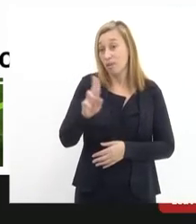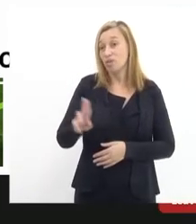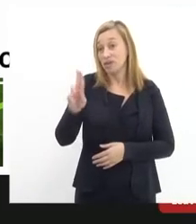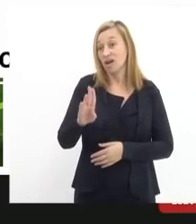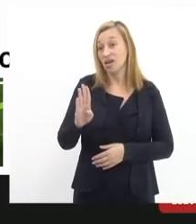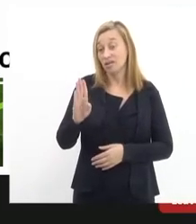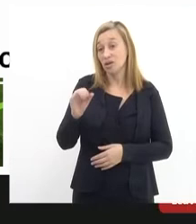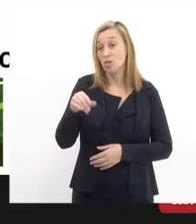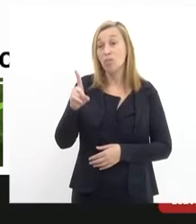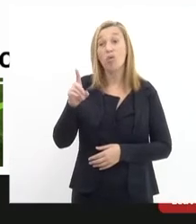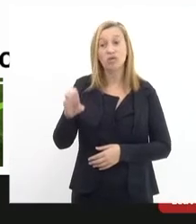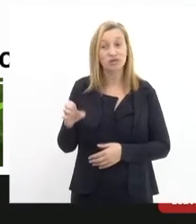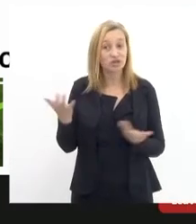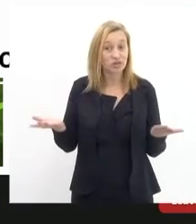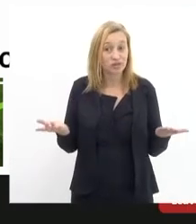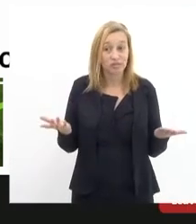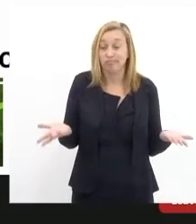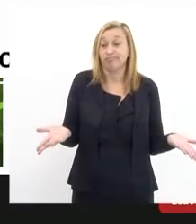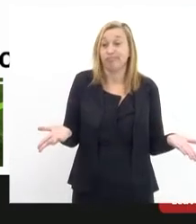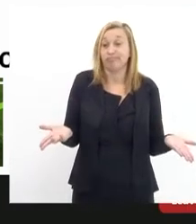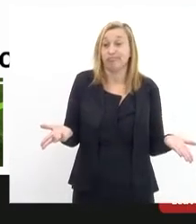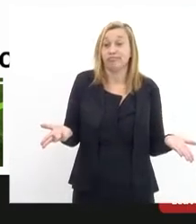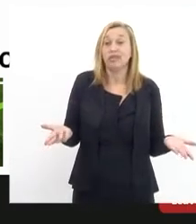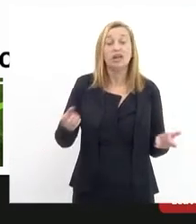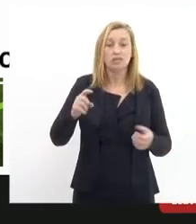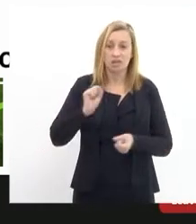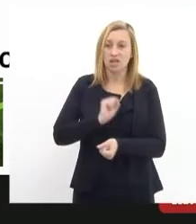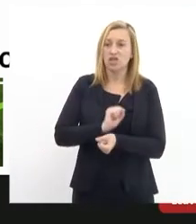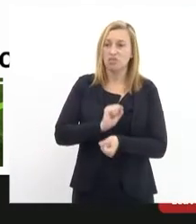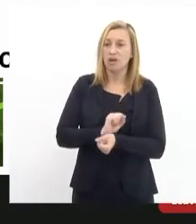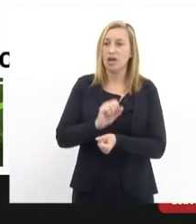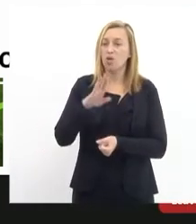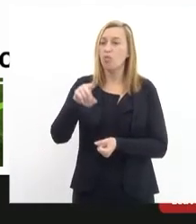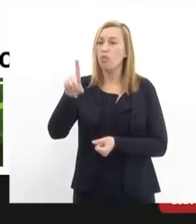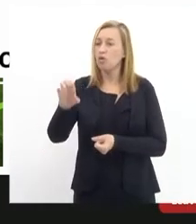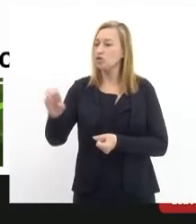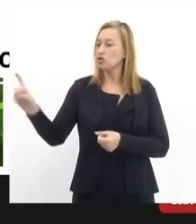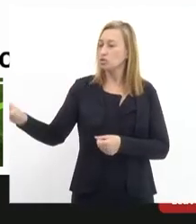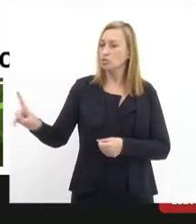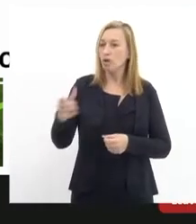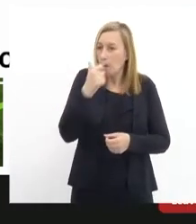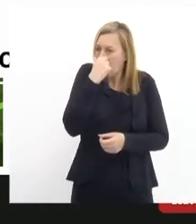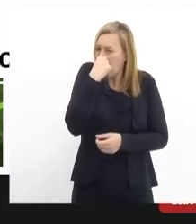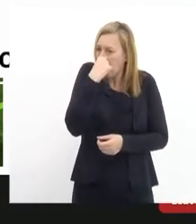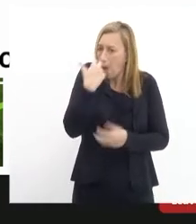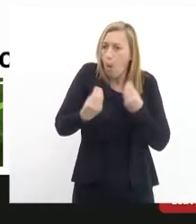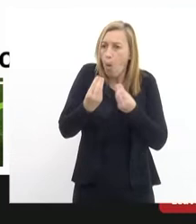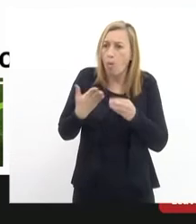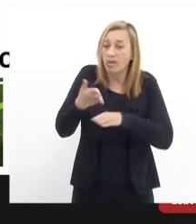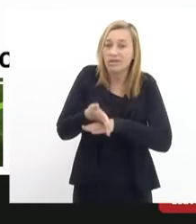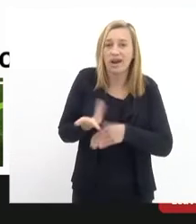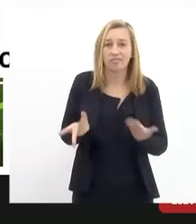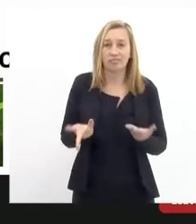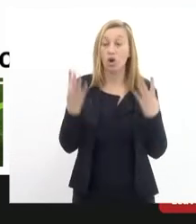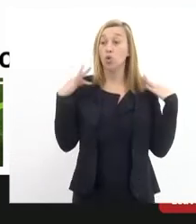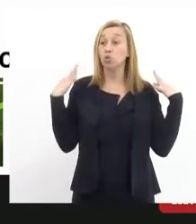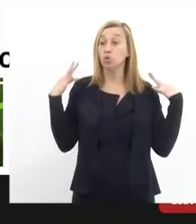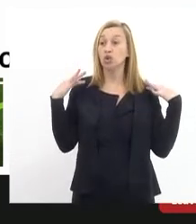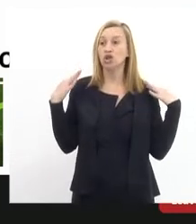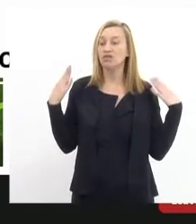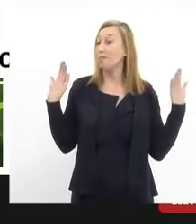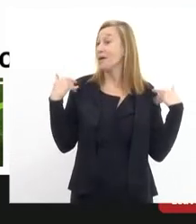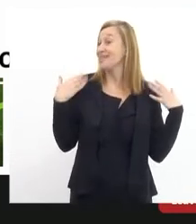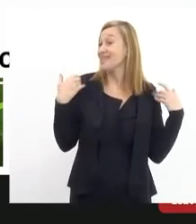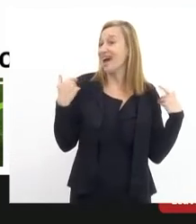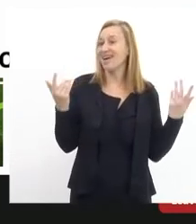Não adianta ter carteirinha se você não pode usar o bonde. Se você espera e o bonde passa cheio. Como é que pode? Por quê? Porque o turista vai fazer um passeio.